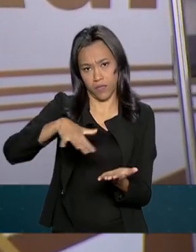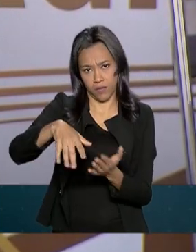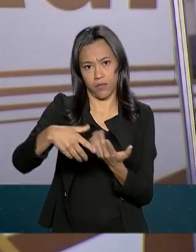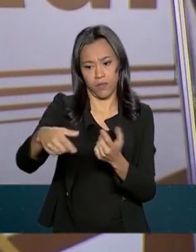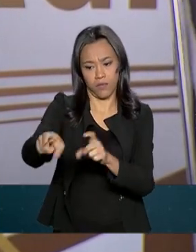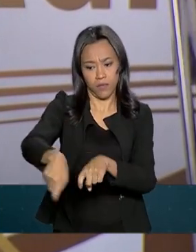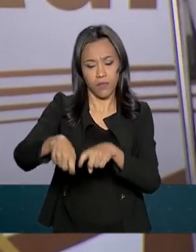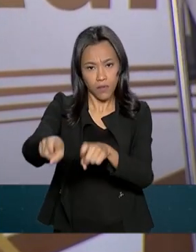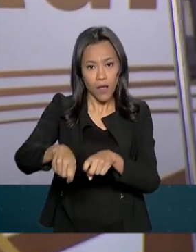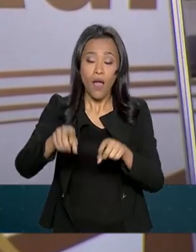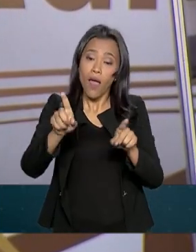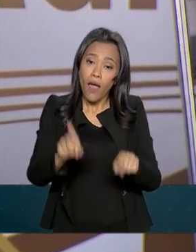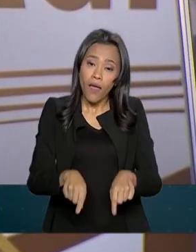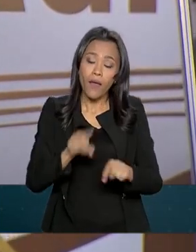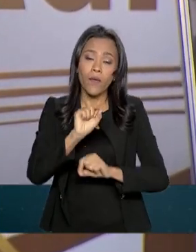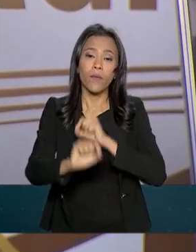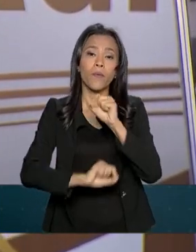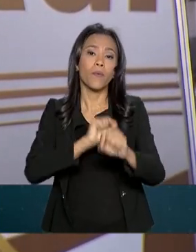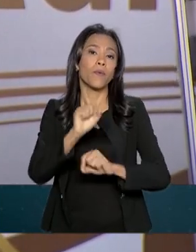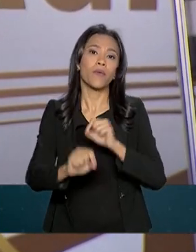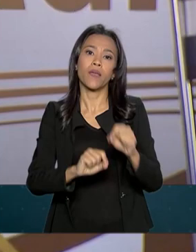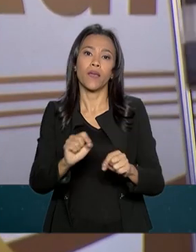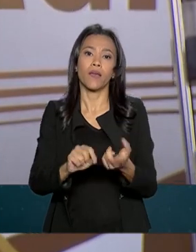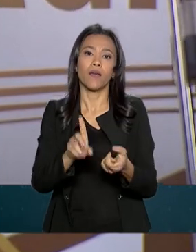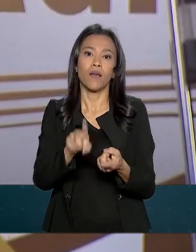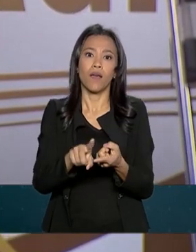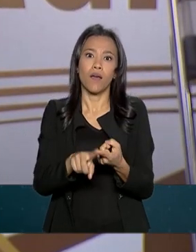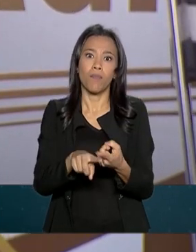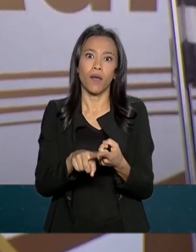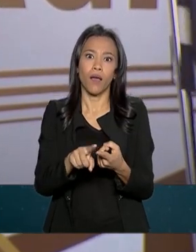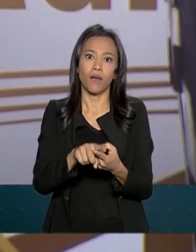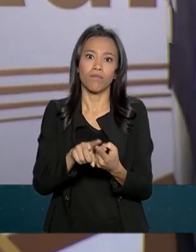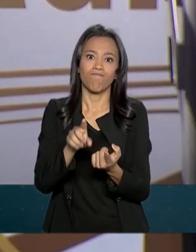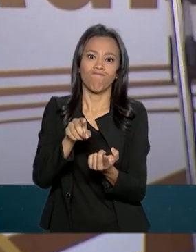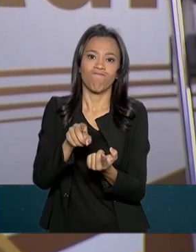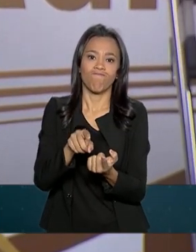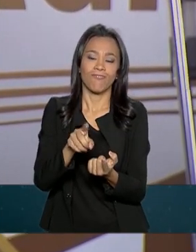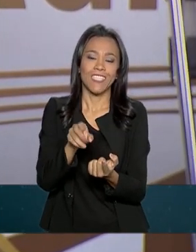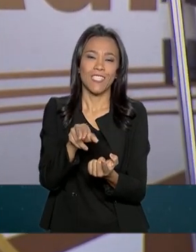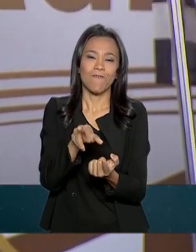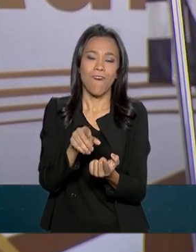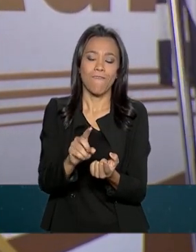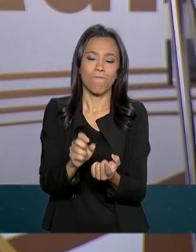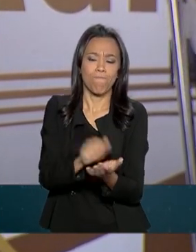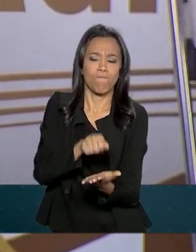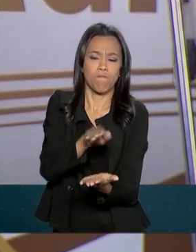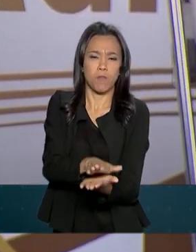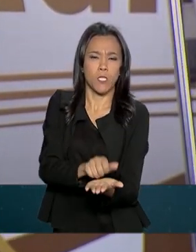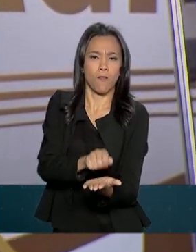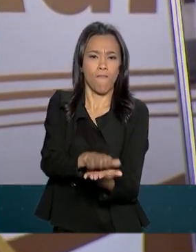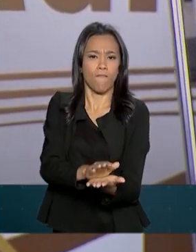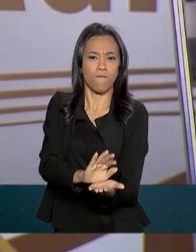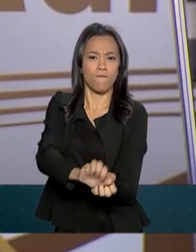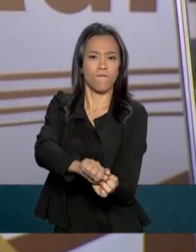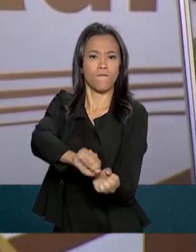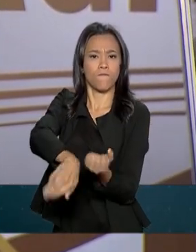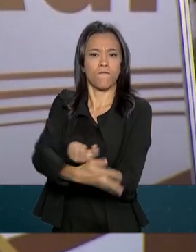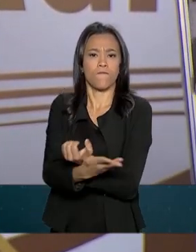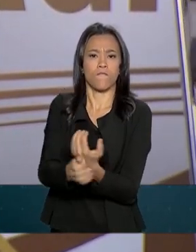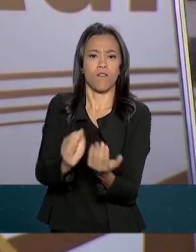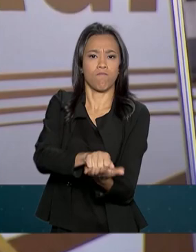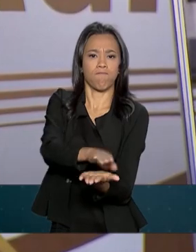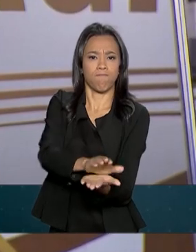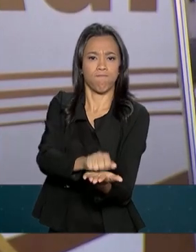retroalimentar uma fiscalização xiita que buscava atender apenas nichos